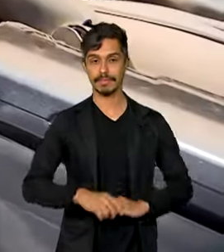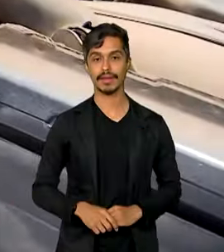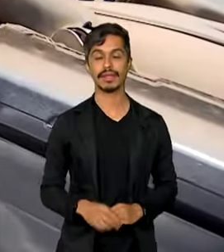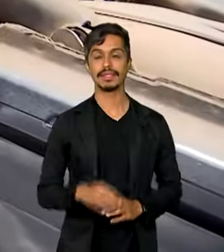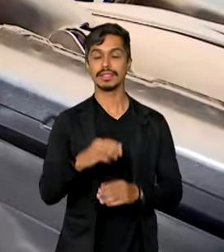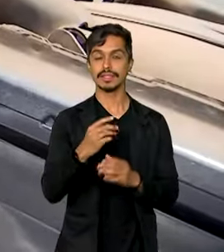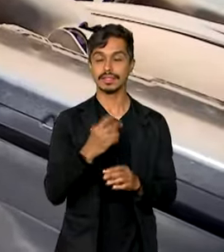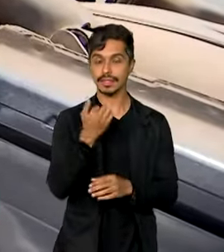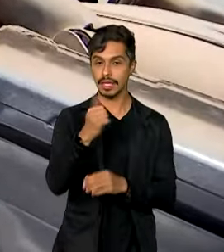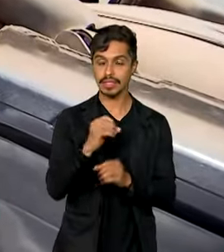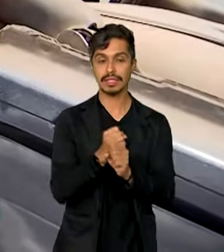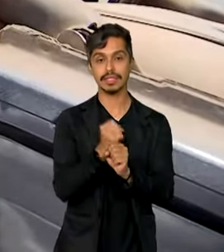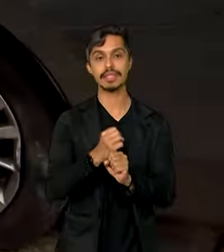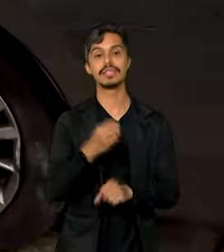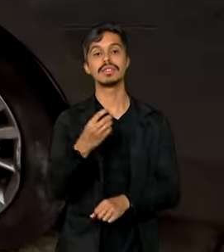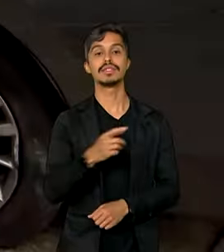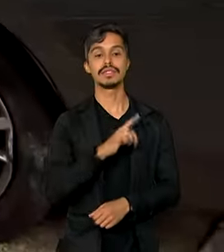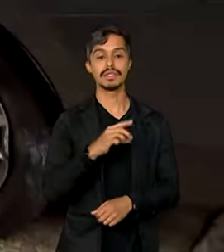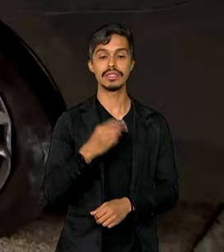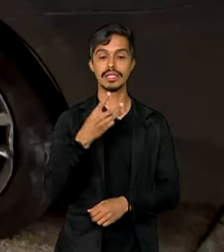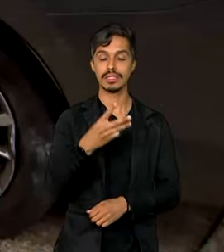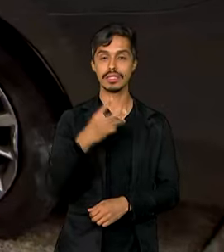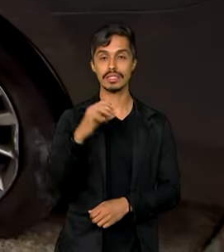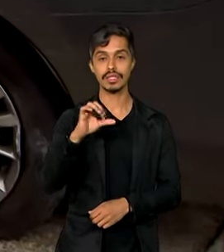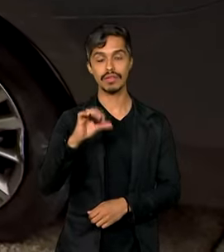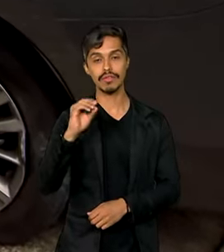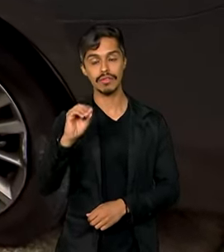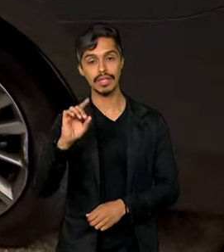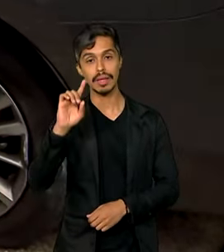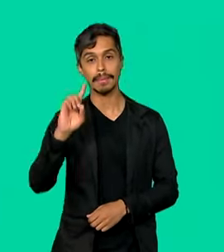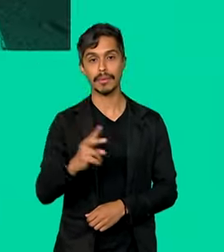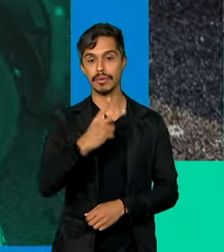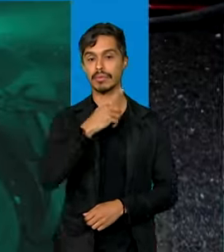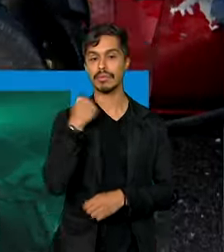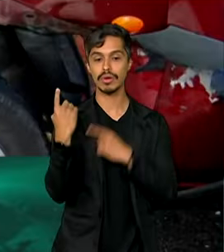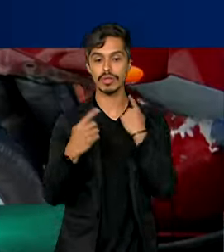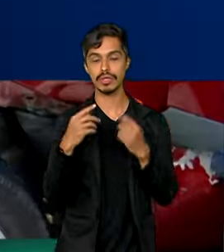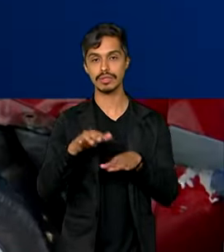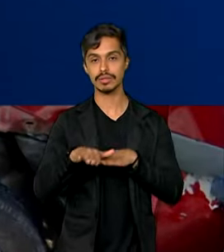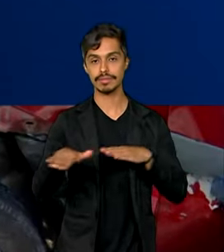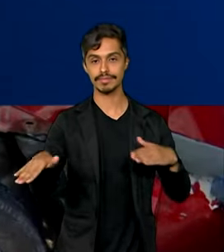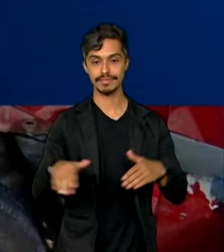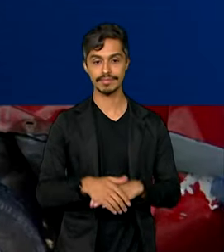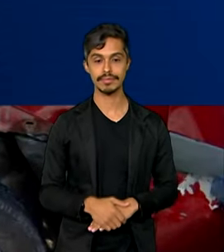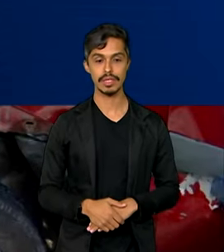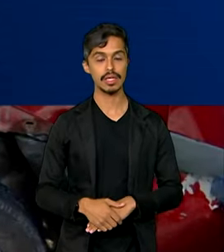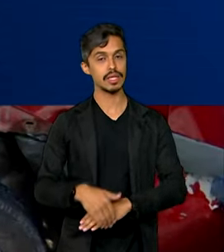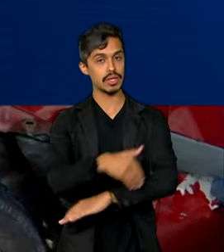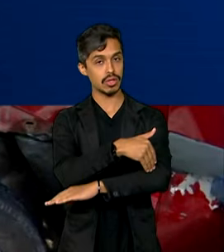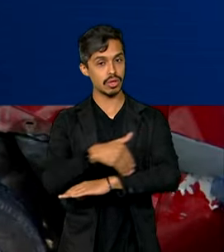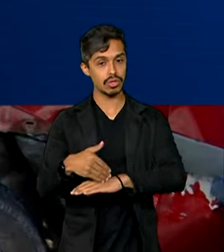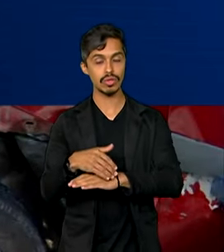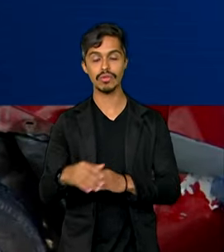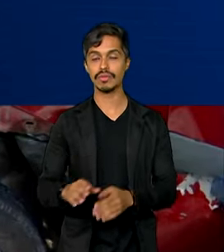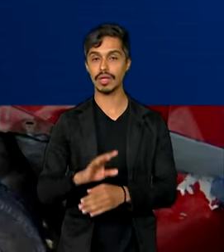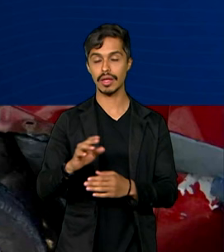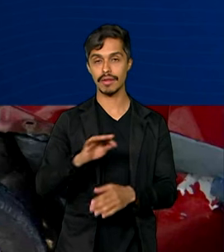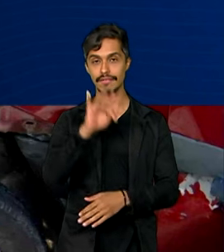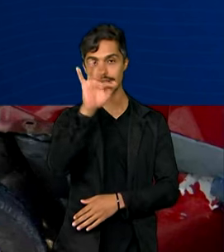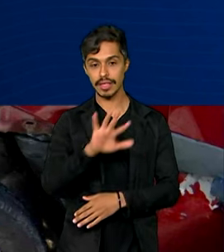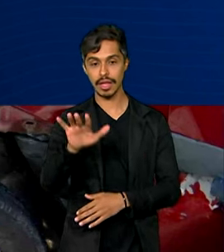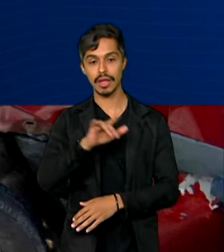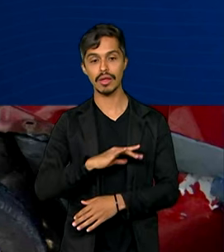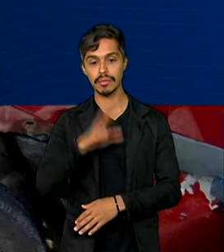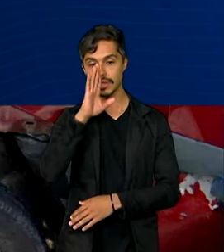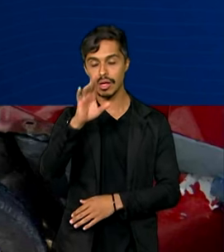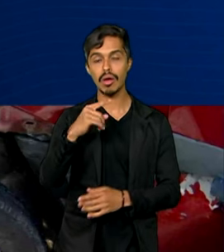392 mil mortes em acidentes de trânsito. Nas rodovias federais, os principais motivos